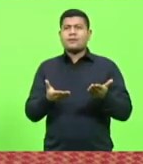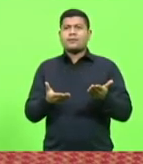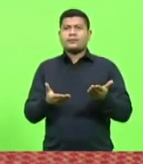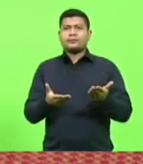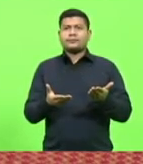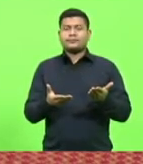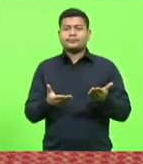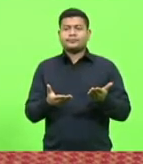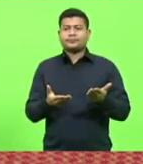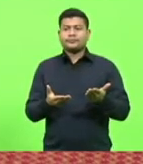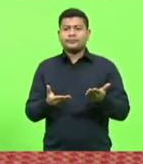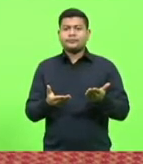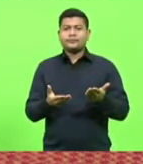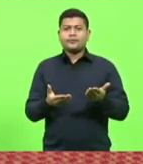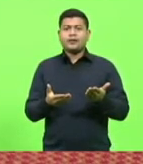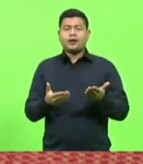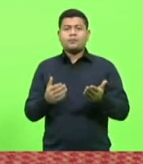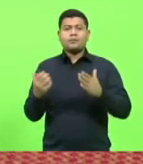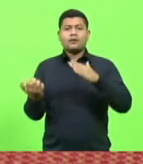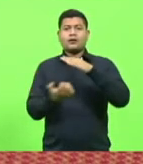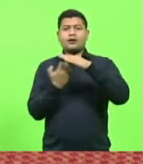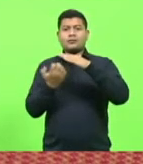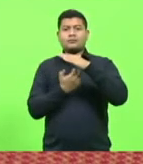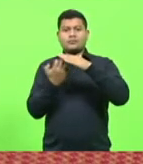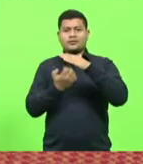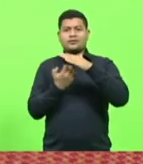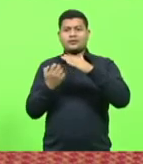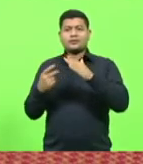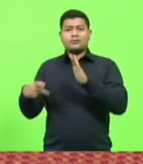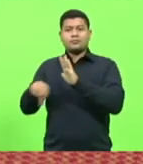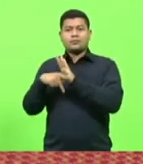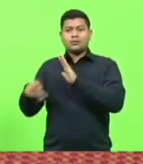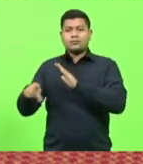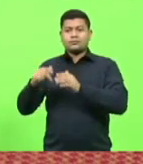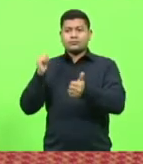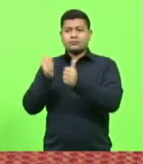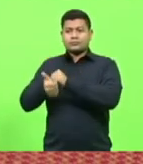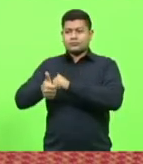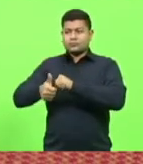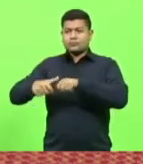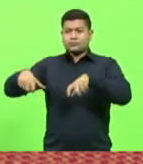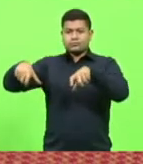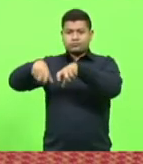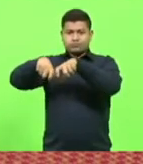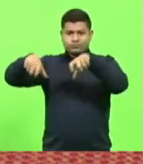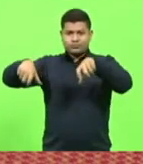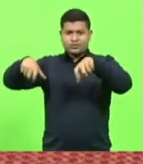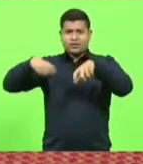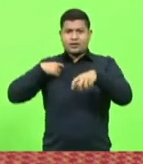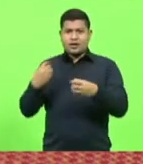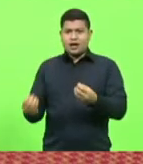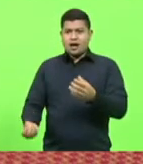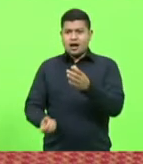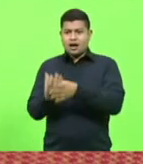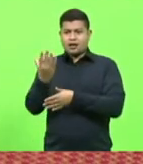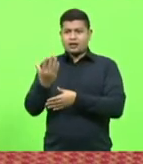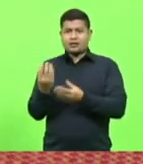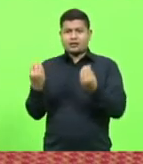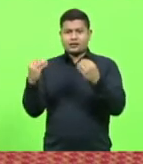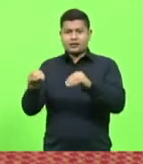empresa de futebol que foi criada, que está instalada em